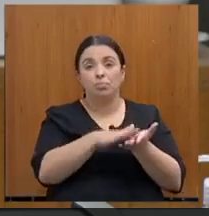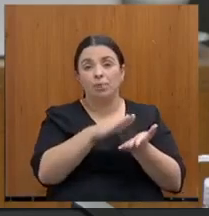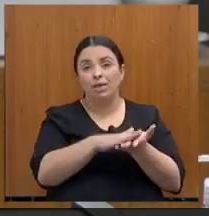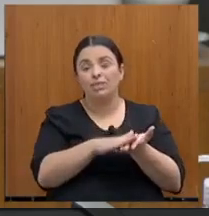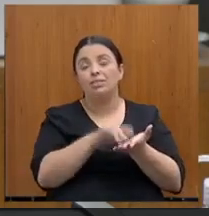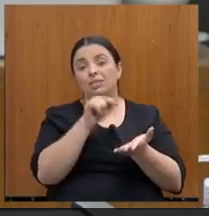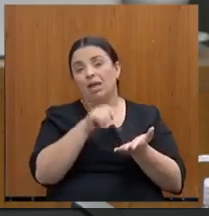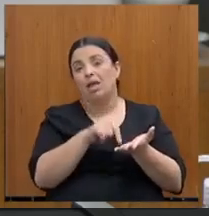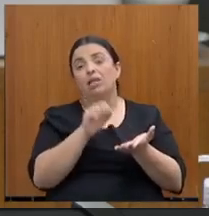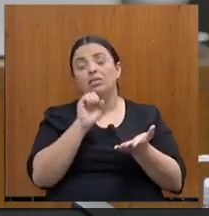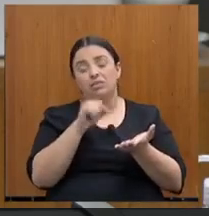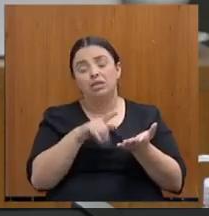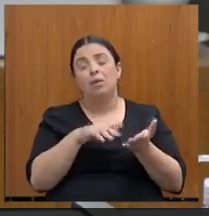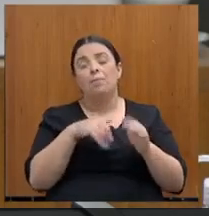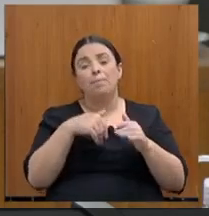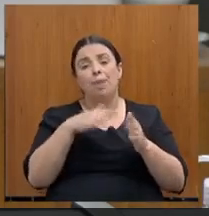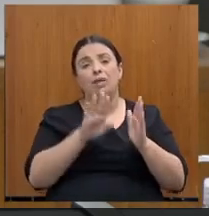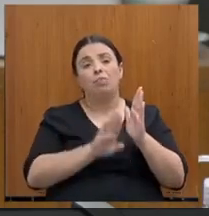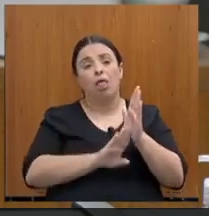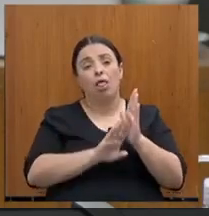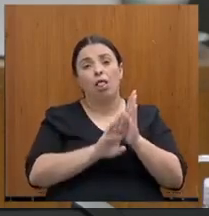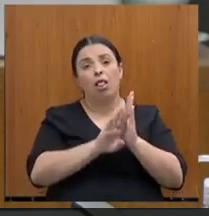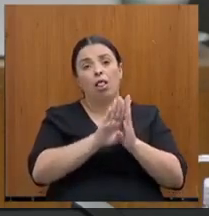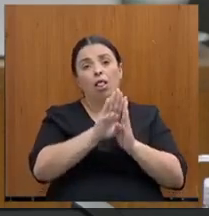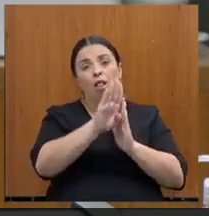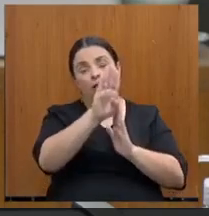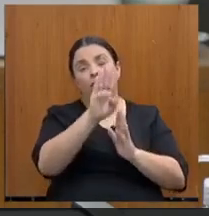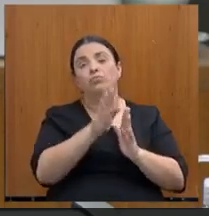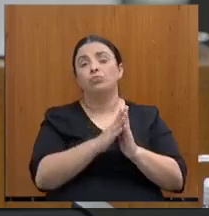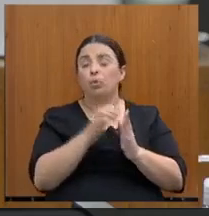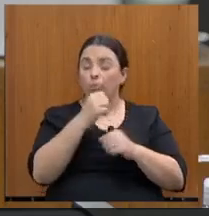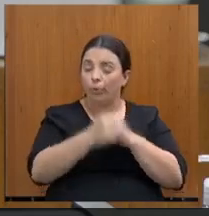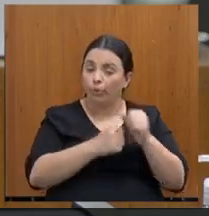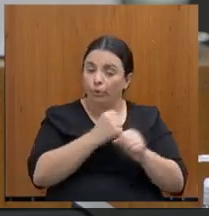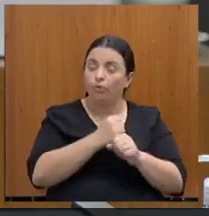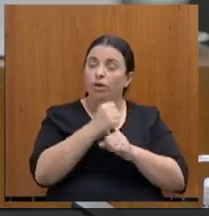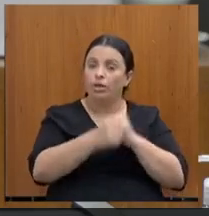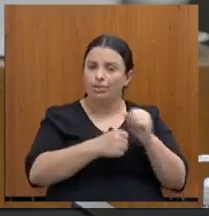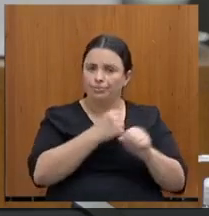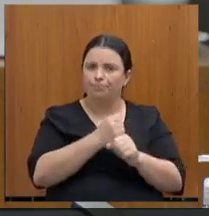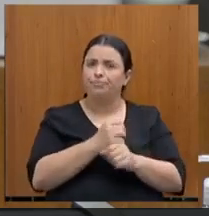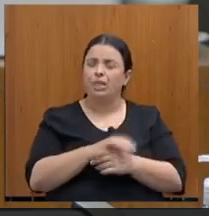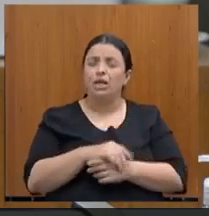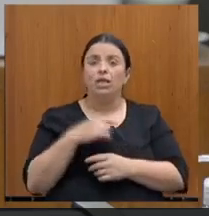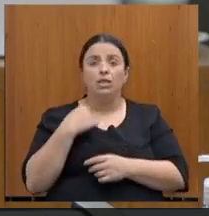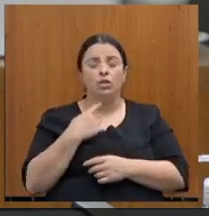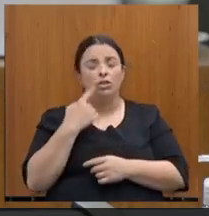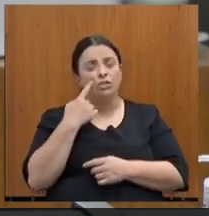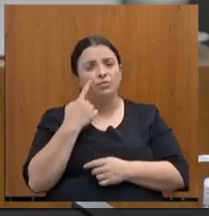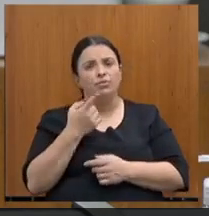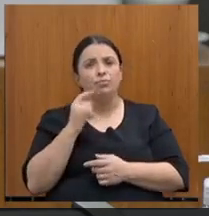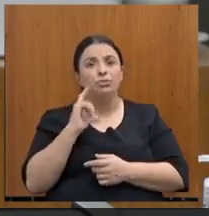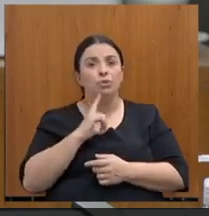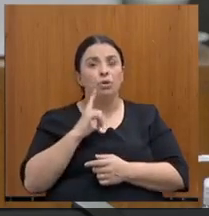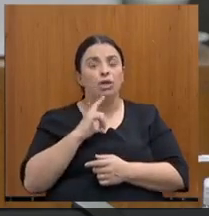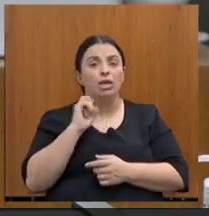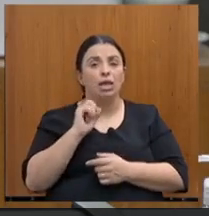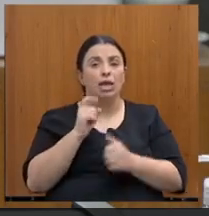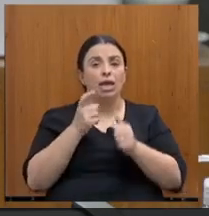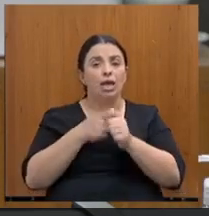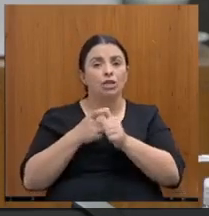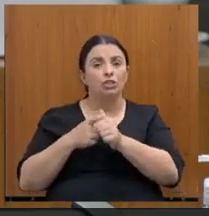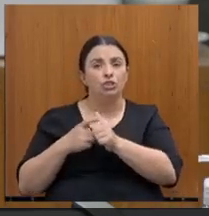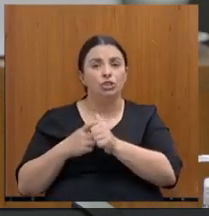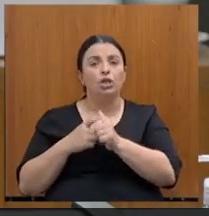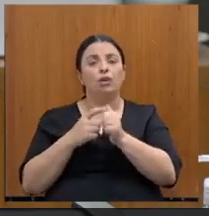naturalmente a crescer todos os anos. Então, a gente vê uma redução dos montantes de déficit durante essa